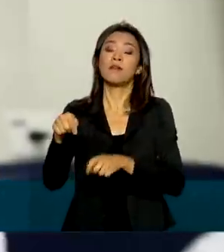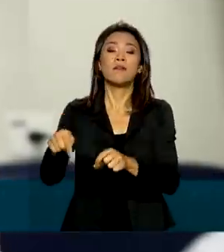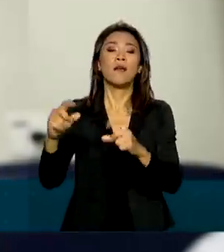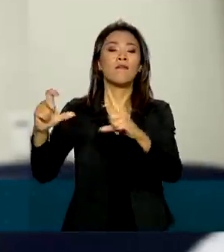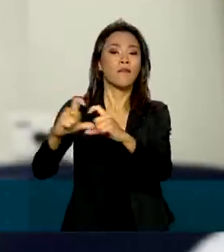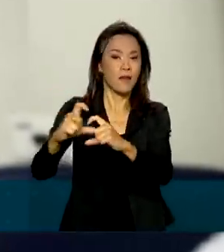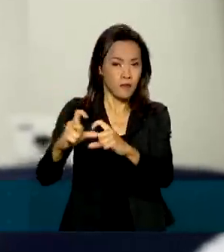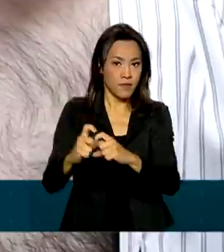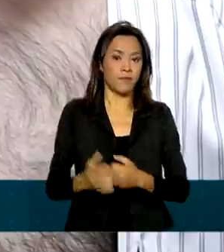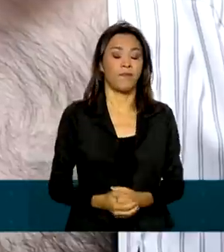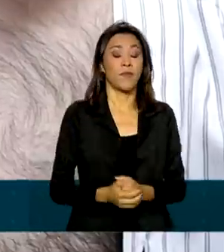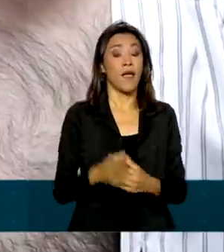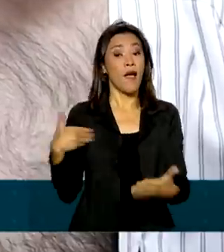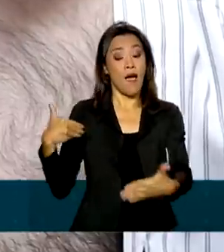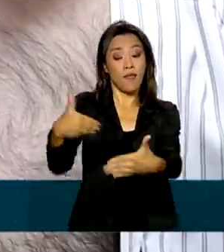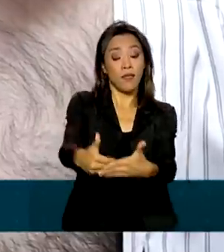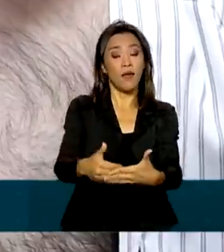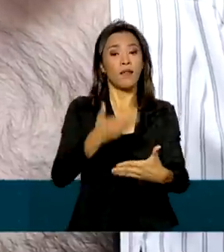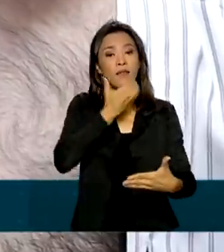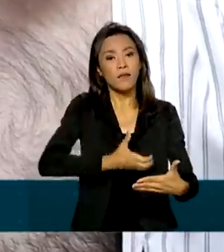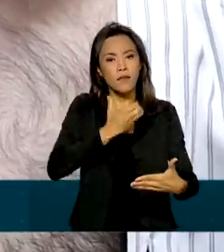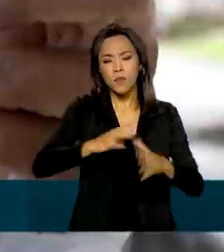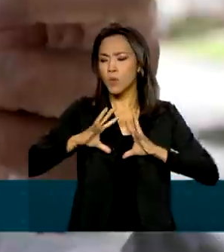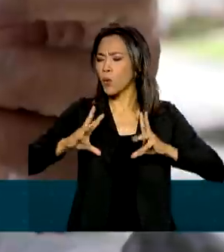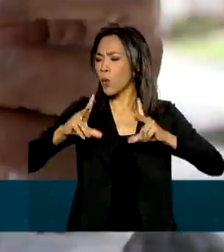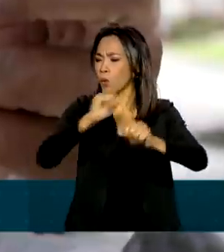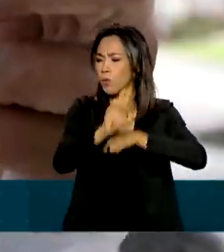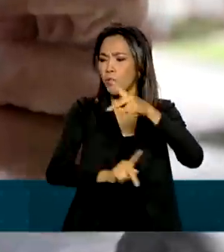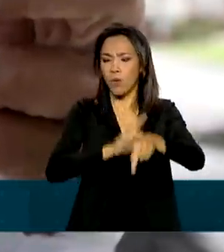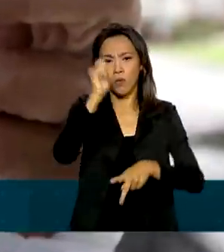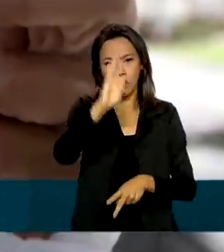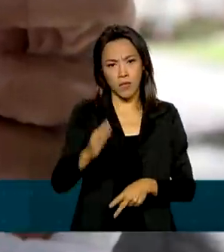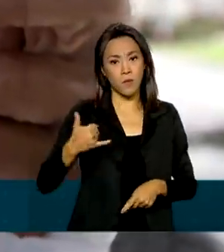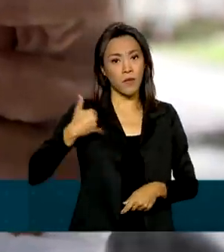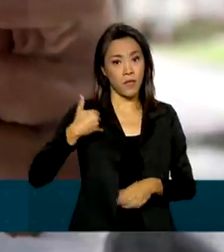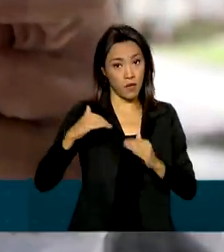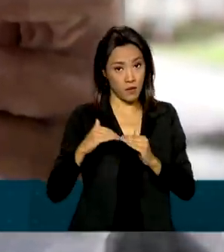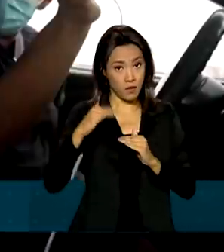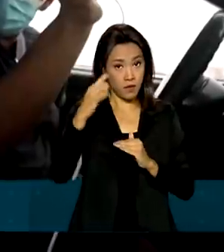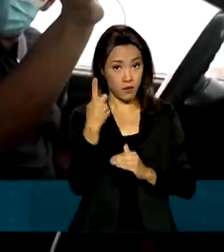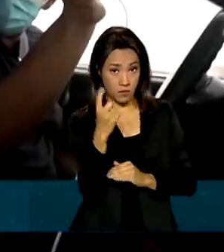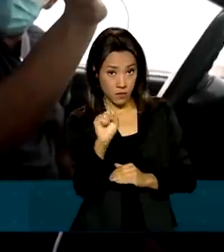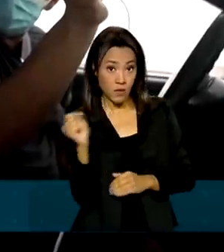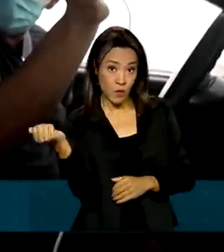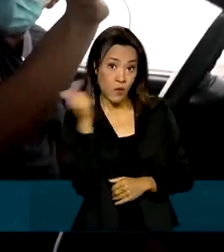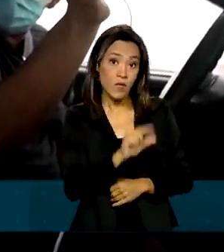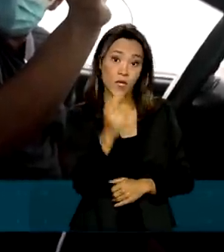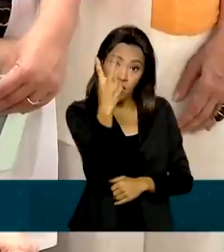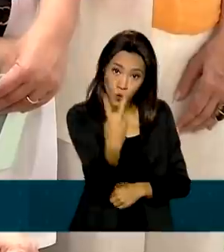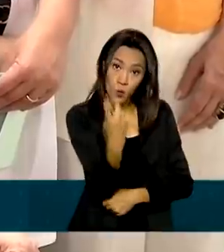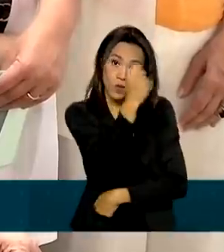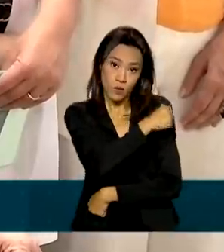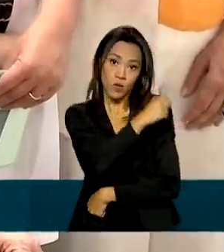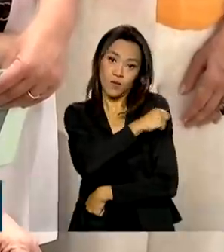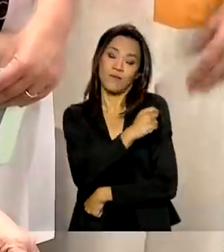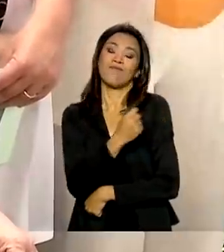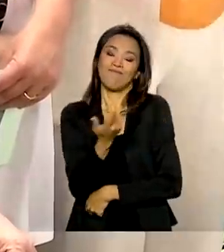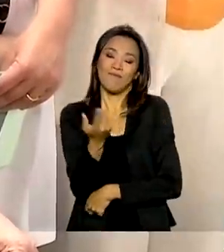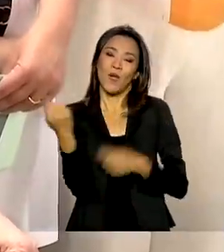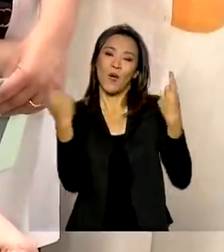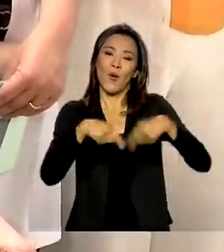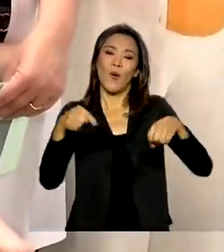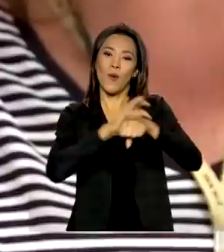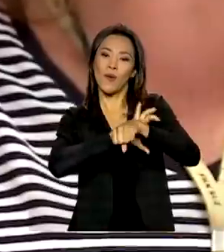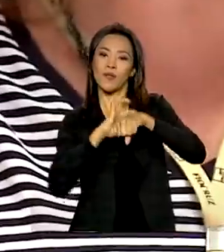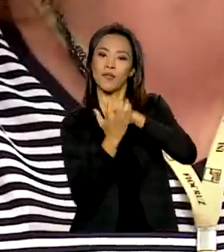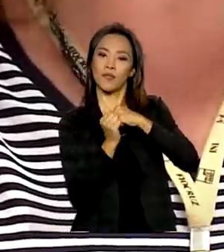Saúde é que até dezembro toda a população com mais de 18 anos tome as duas doses da vacina contra